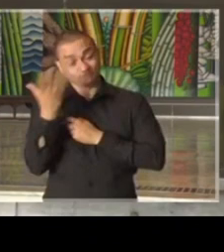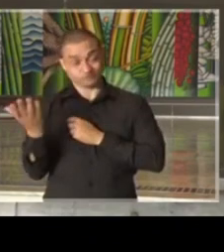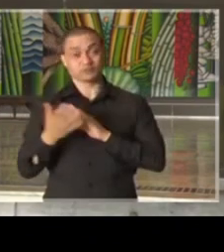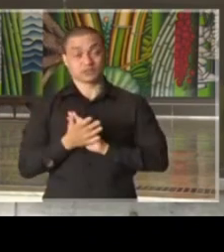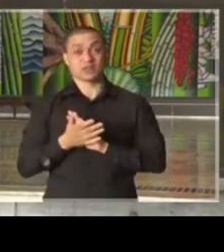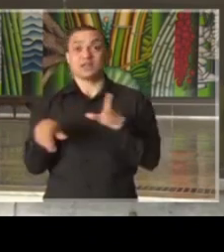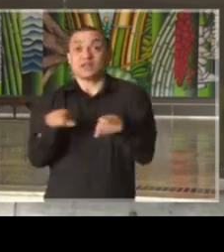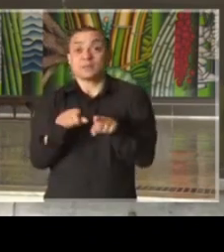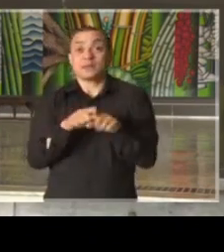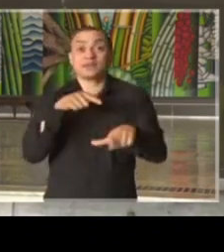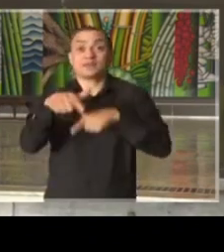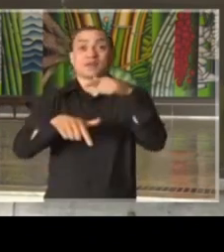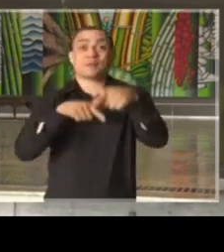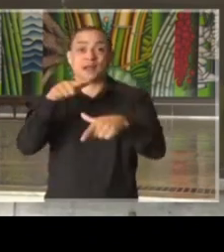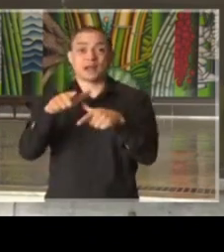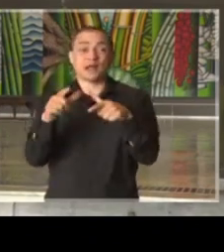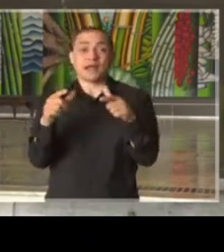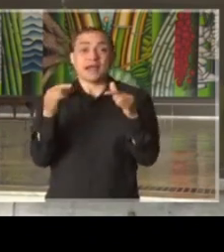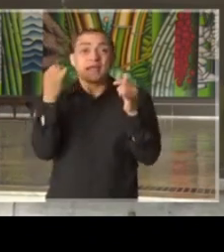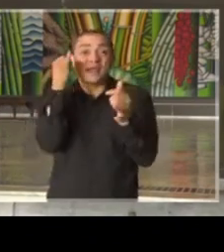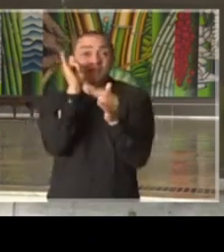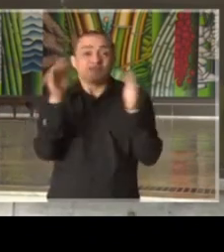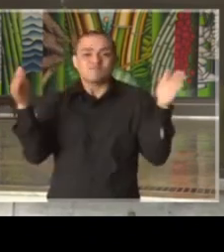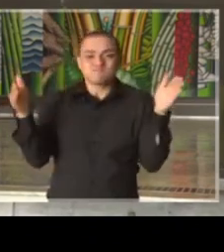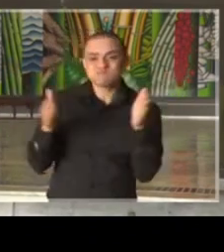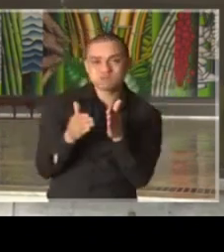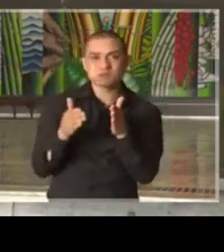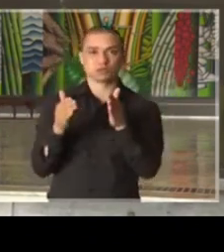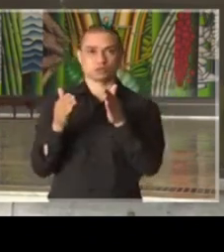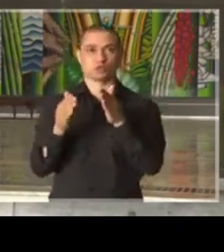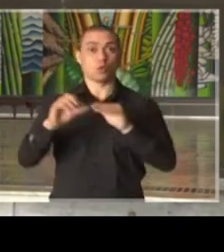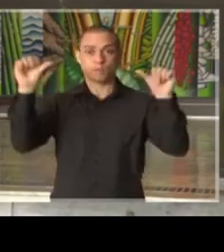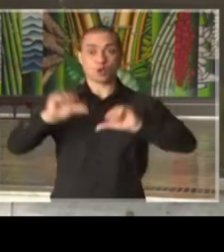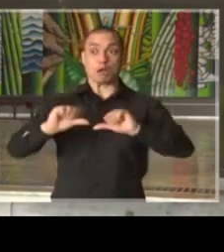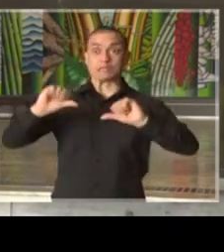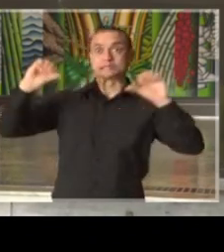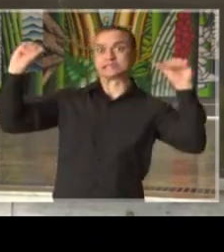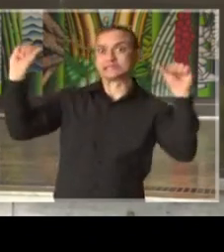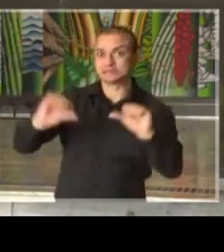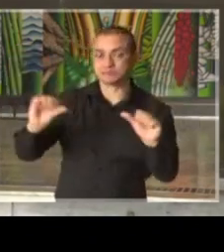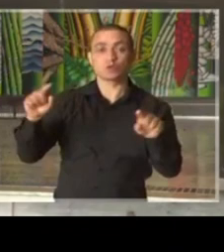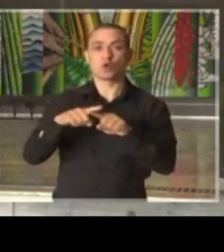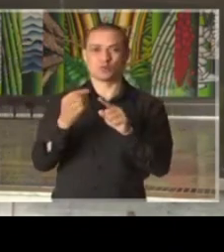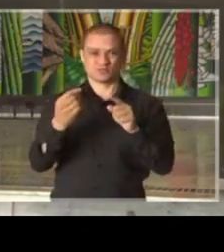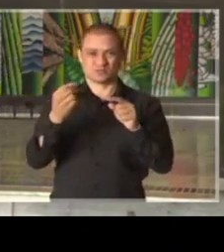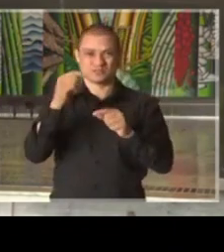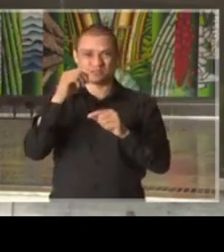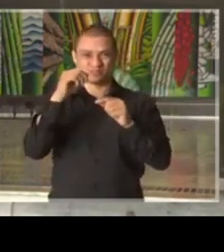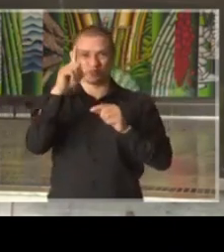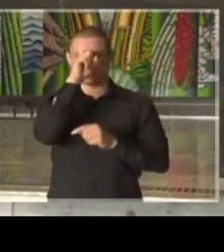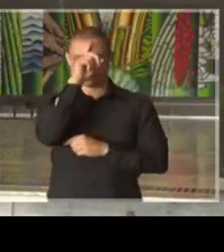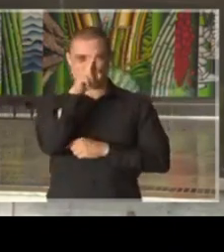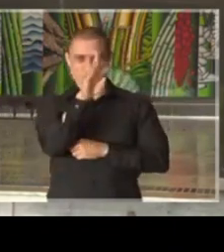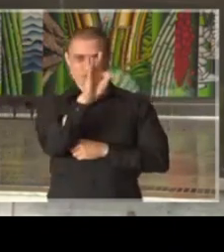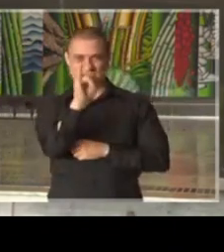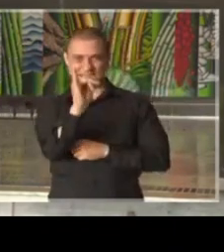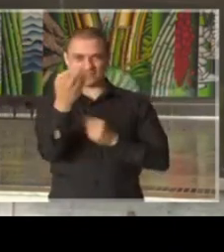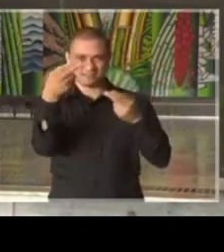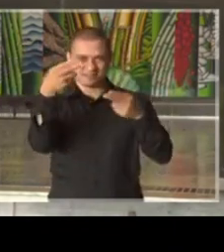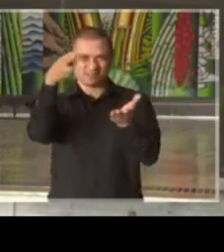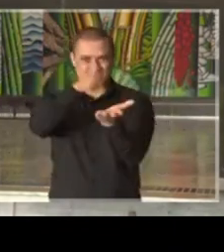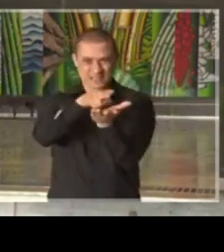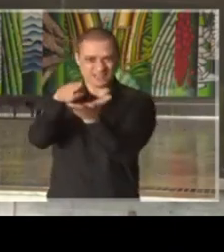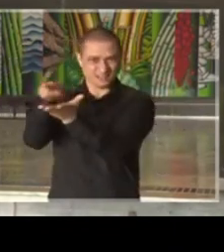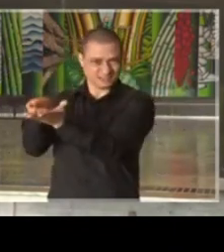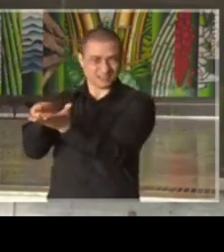para se precaver para o pior cenário possível com ampliação de leitos de UTI. Aqui na